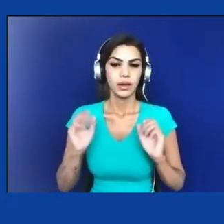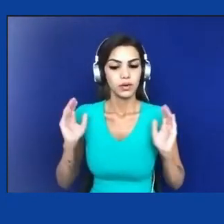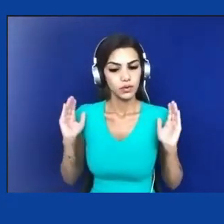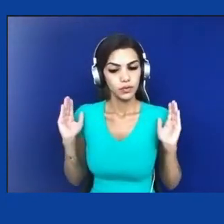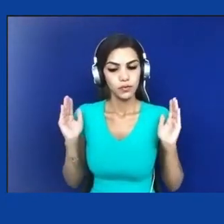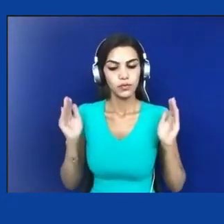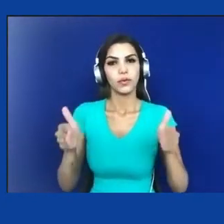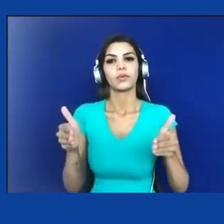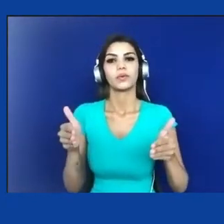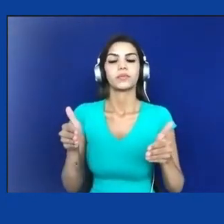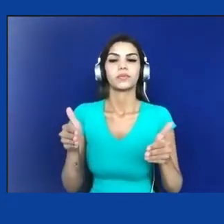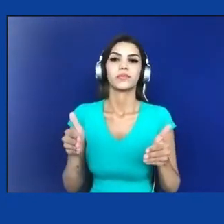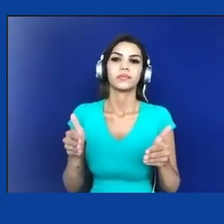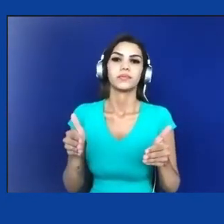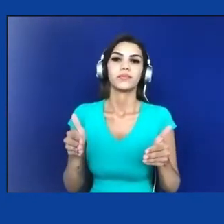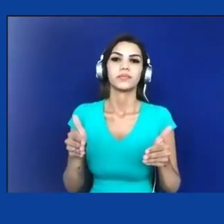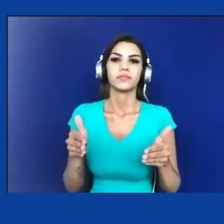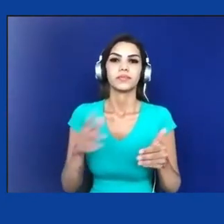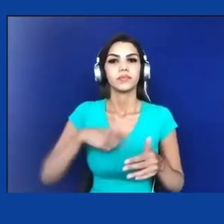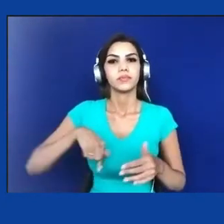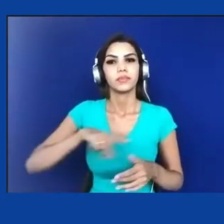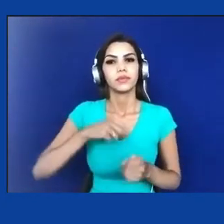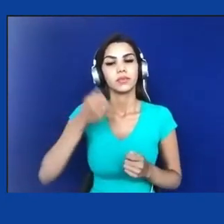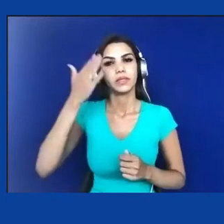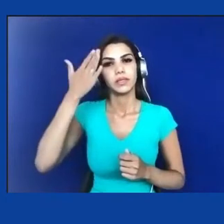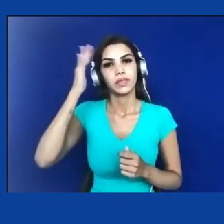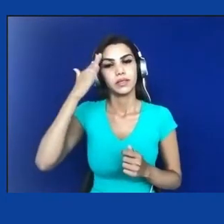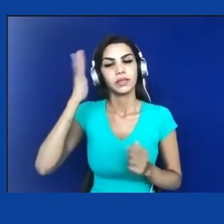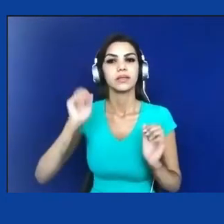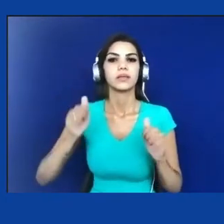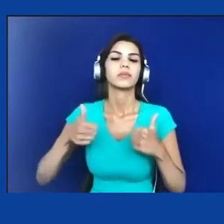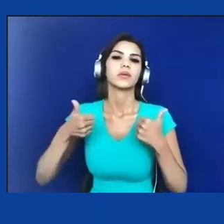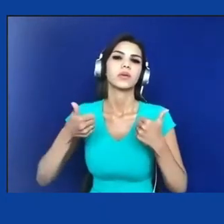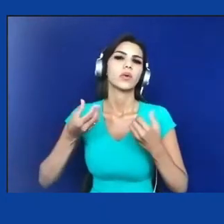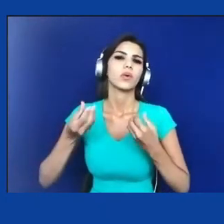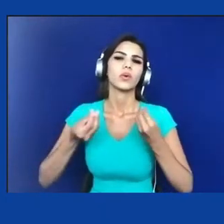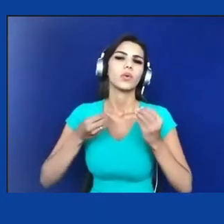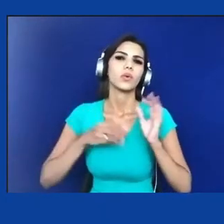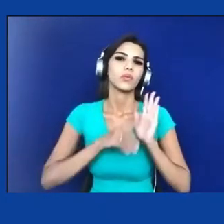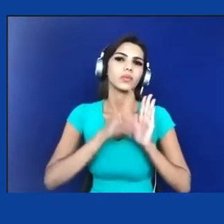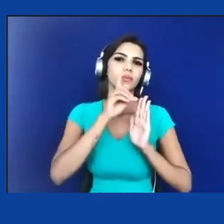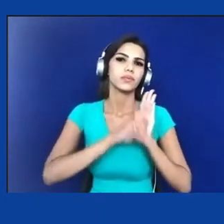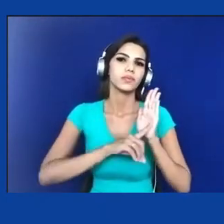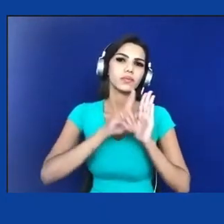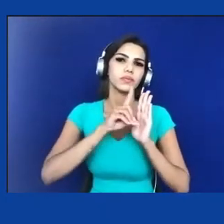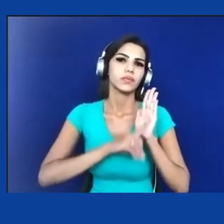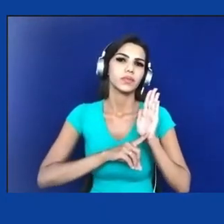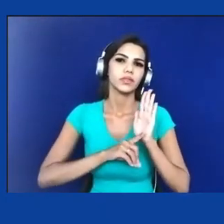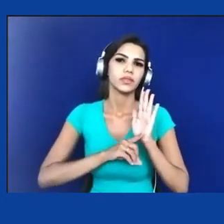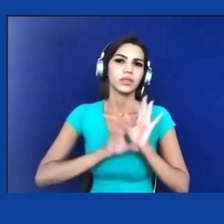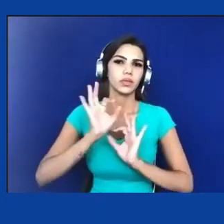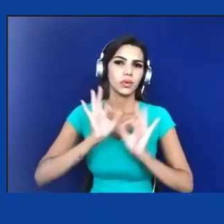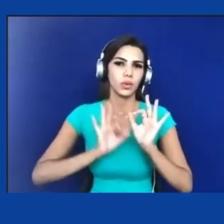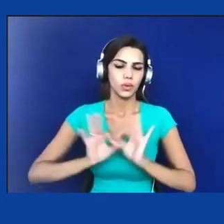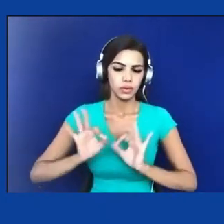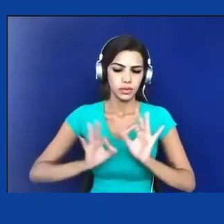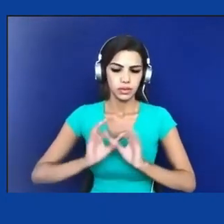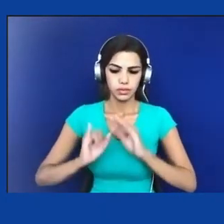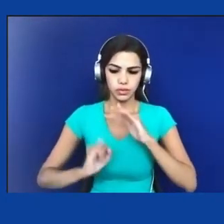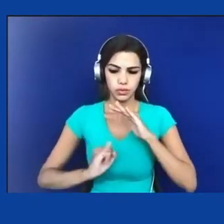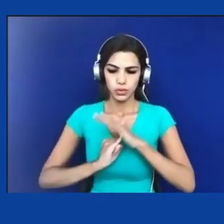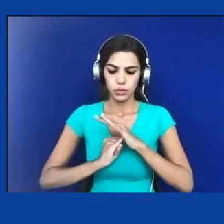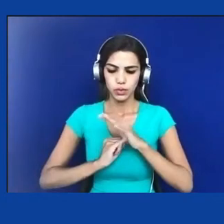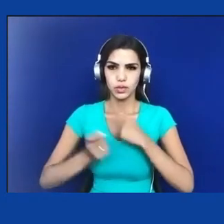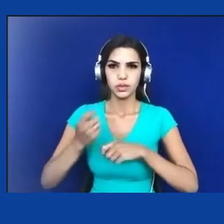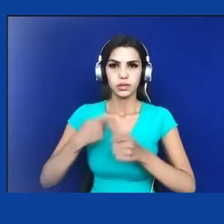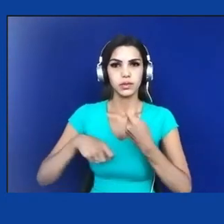e entender mais e melhor como é que tais direitos e os arranjos institucionais e administrativos que